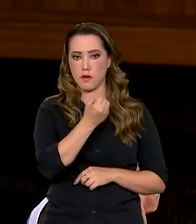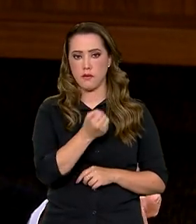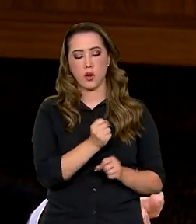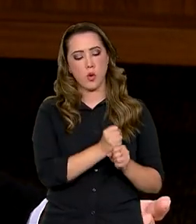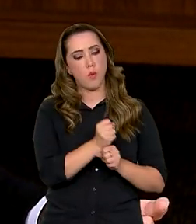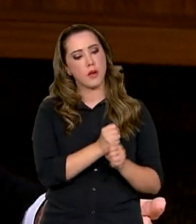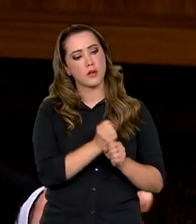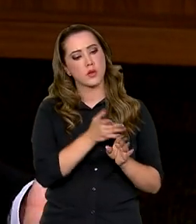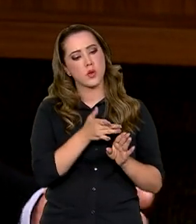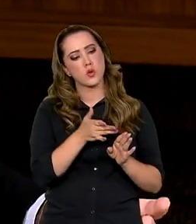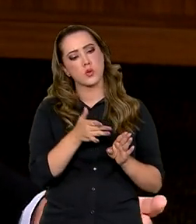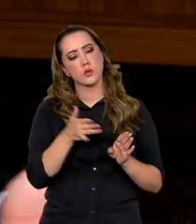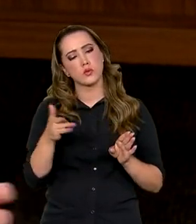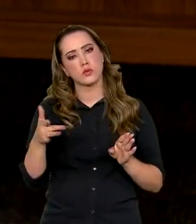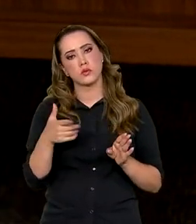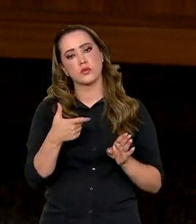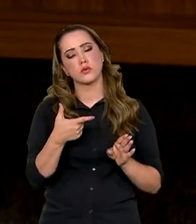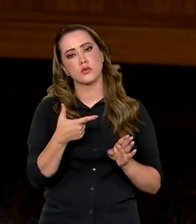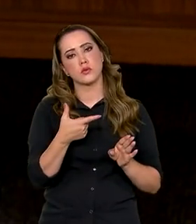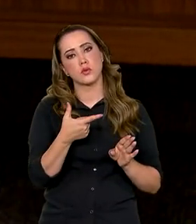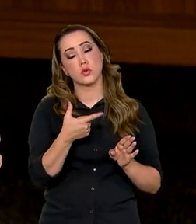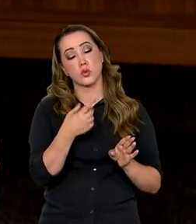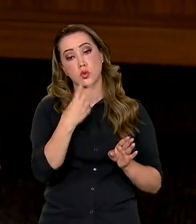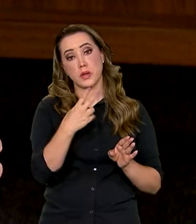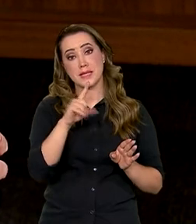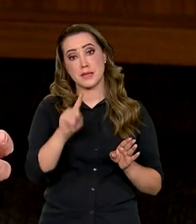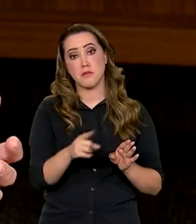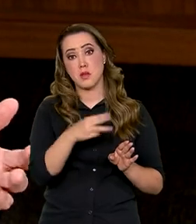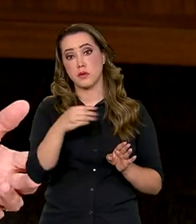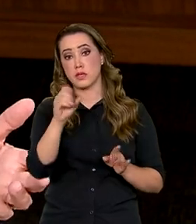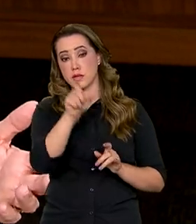ano, mais 2.300 pessoas.